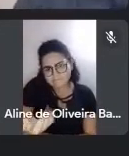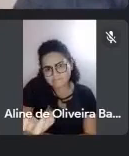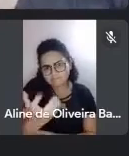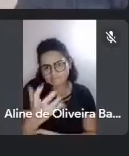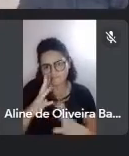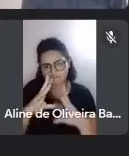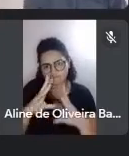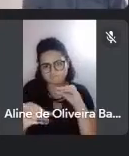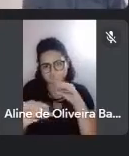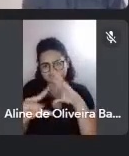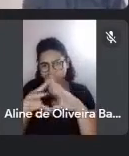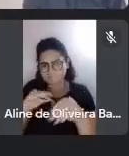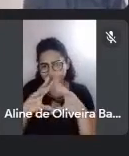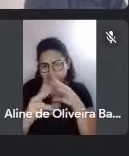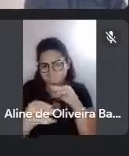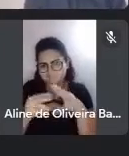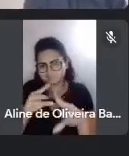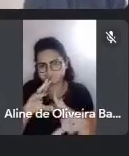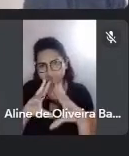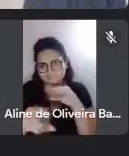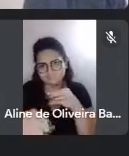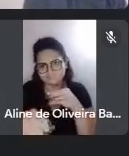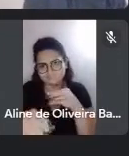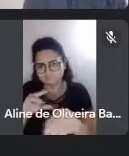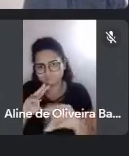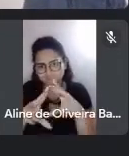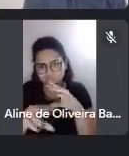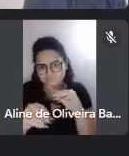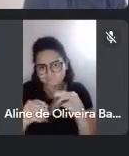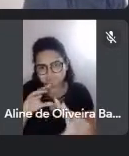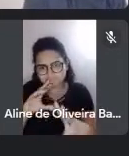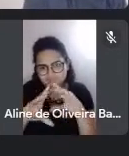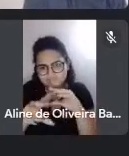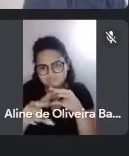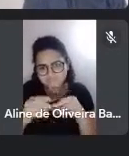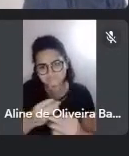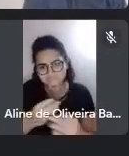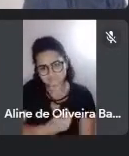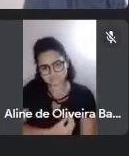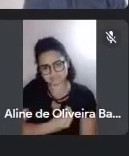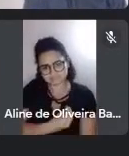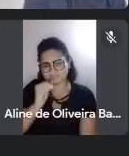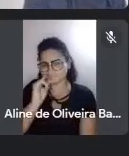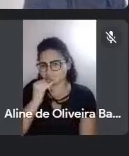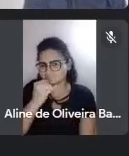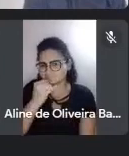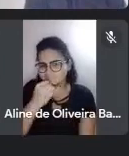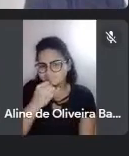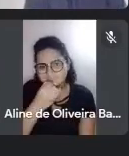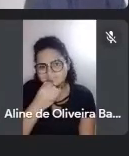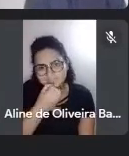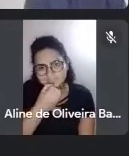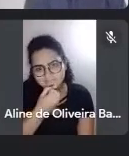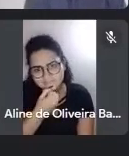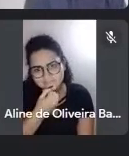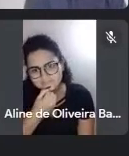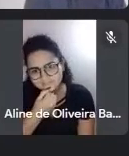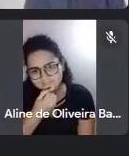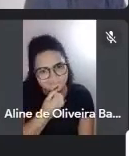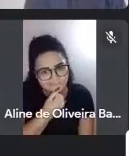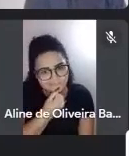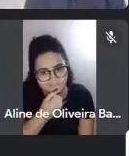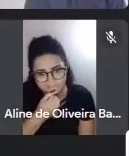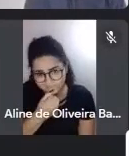A vida é triste Nesse lugar Não